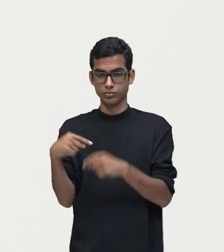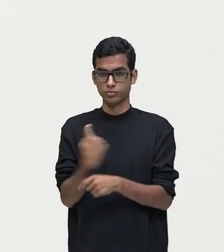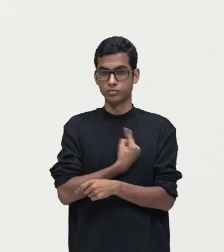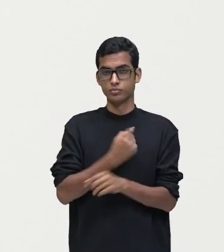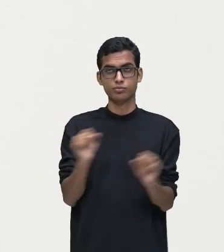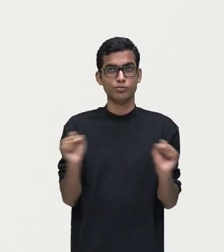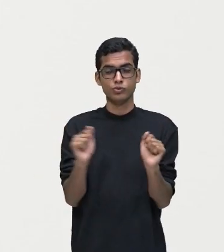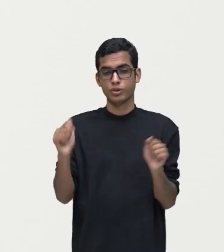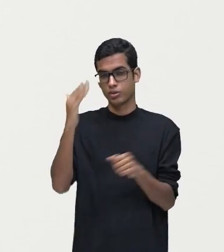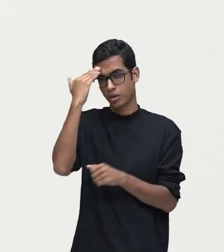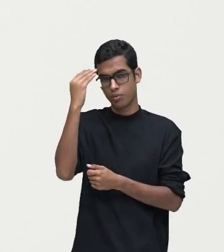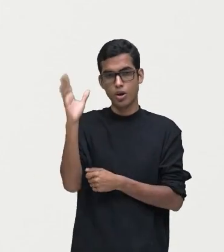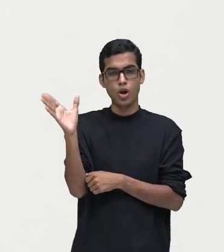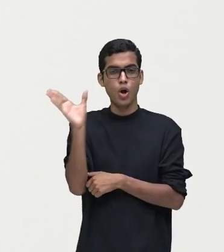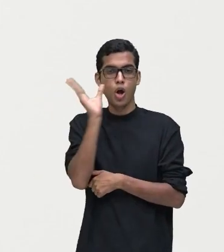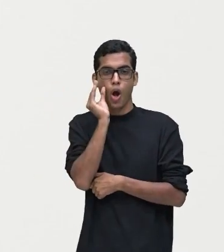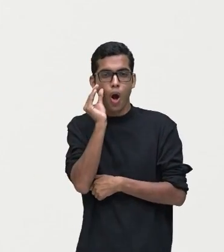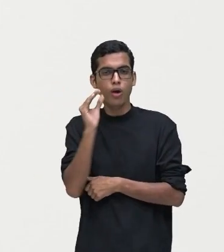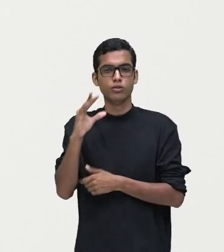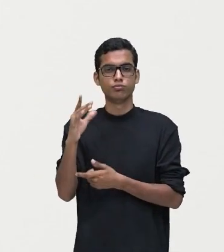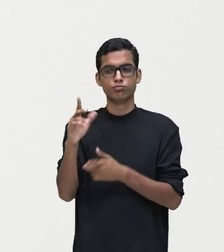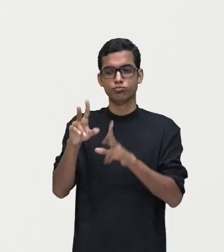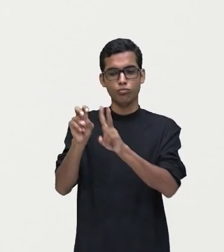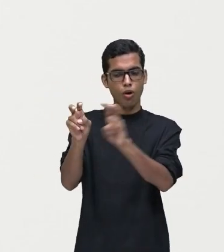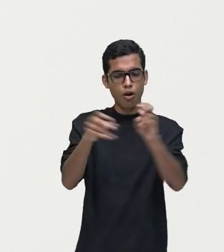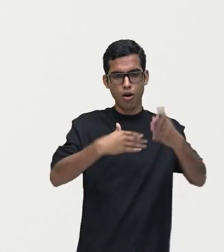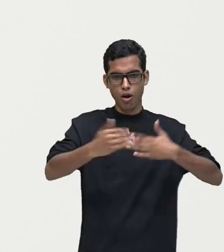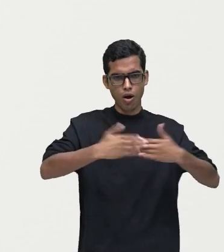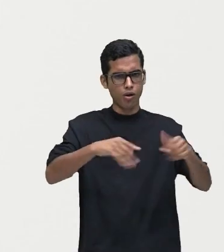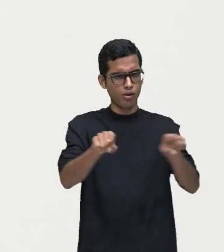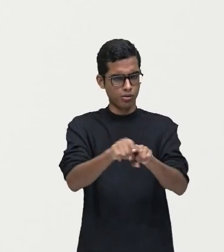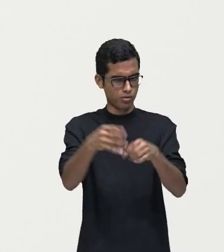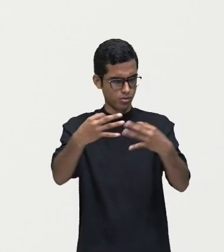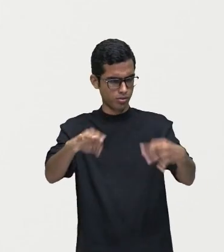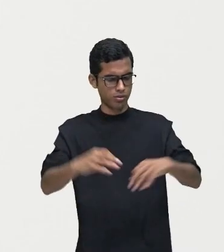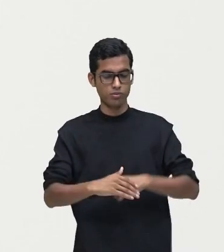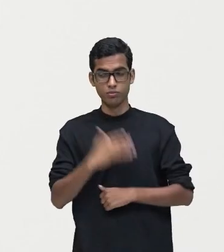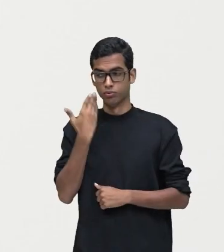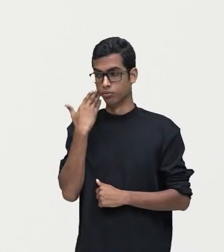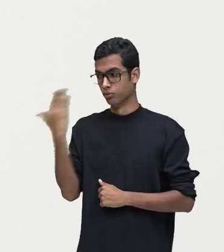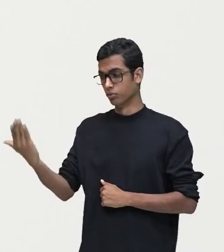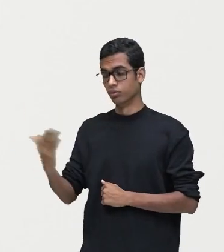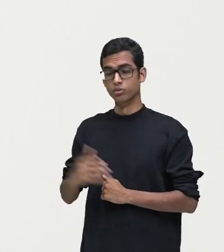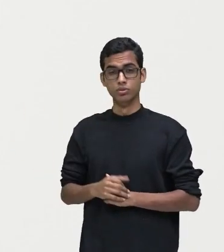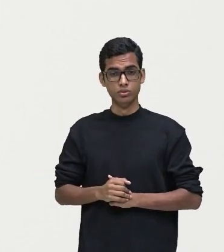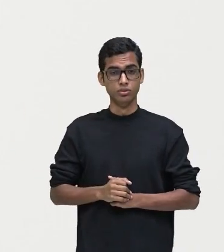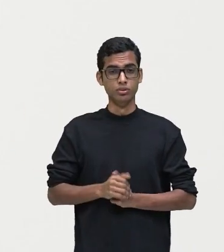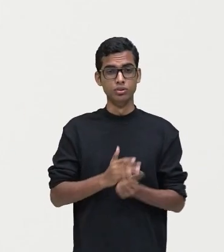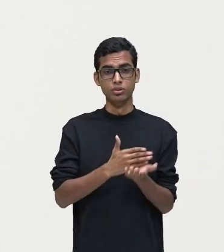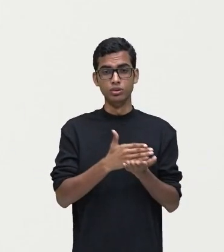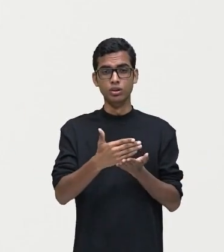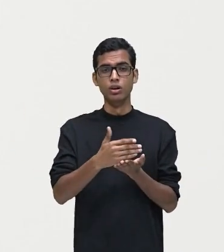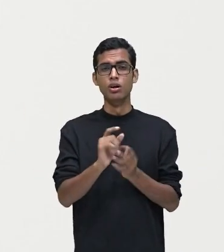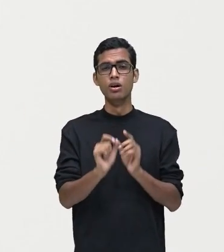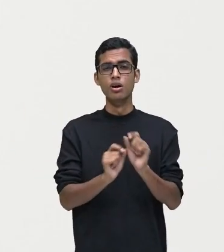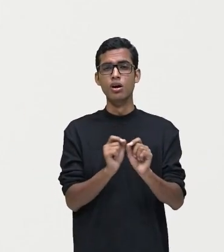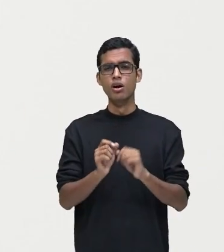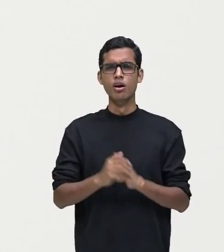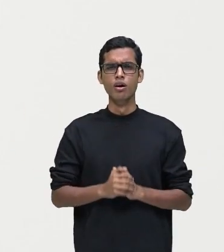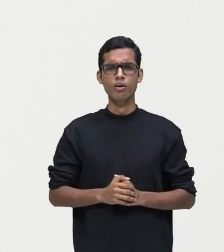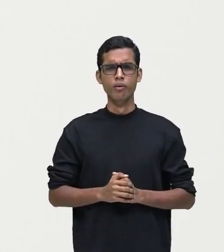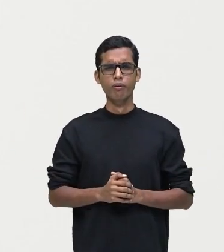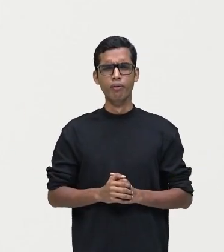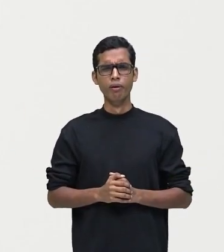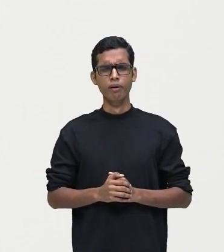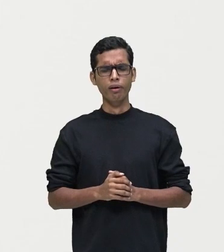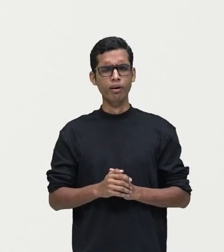curiosidades sobre qualquer tipo de assunto, não é mesmo? Observem que aí ele já começa com um questionamento. O que ele está questionando?